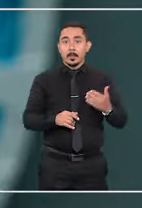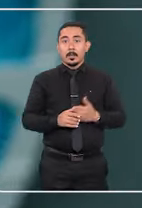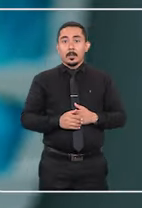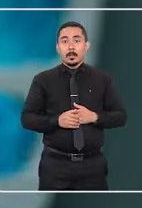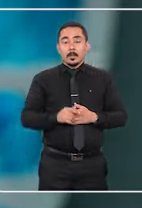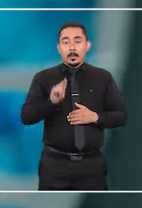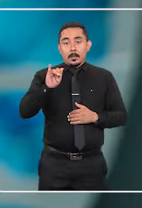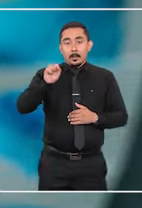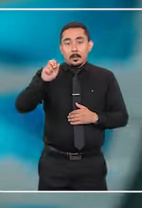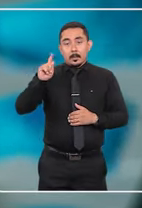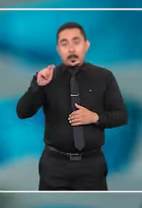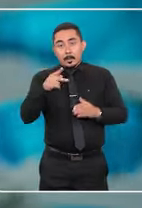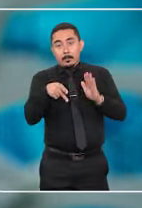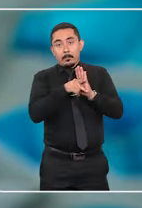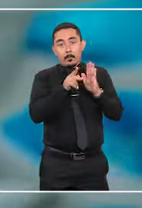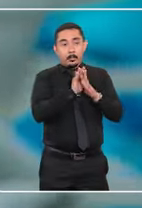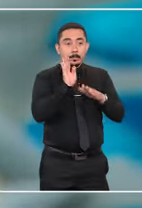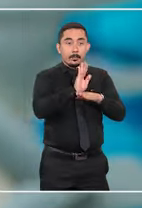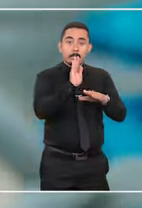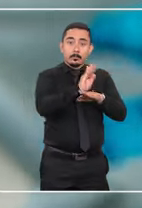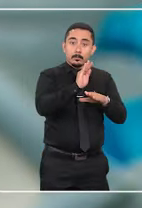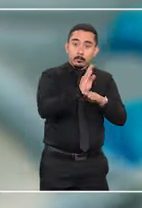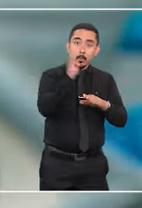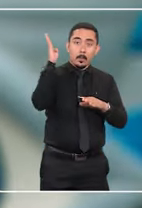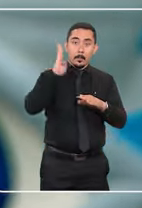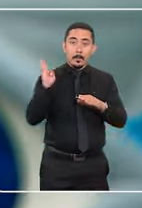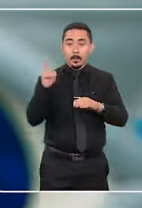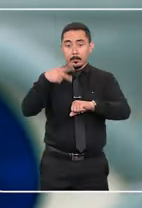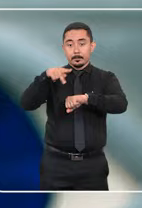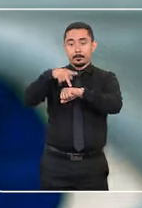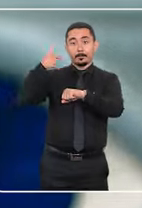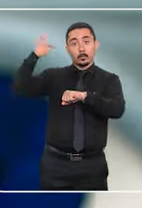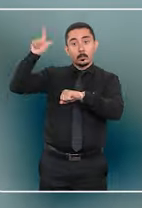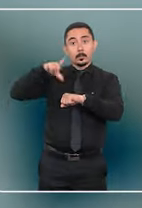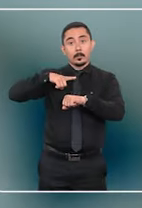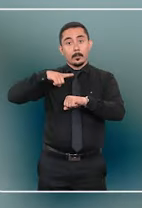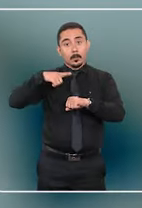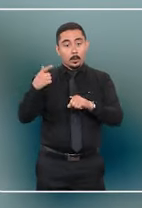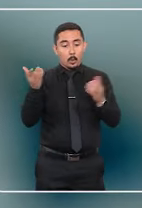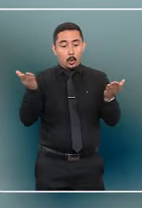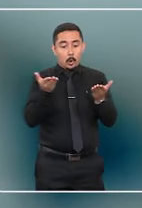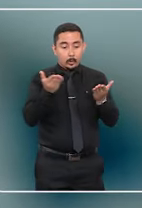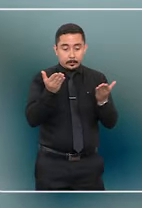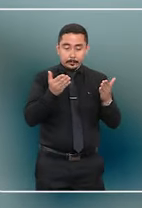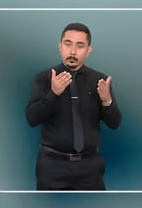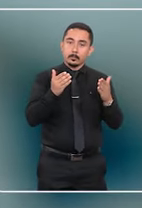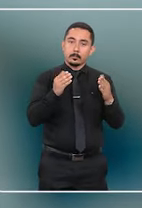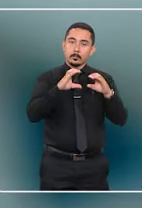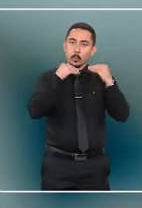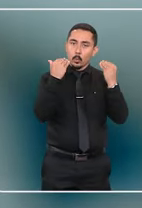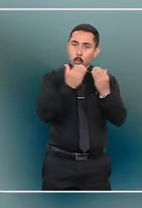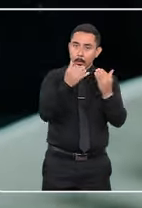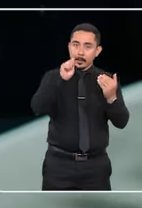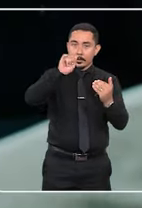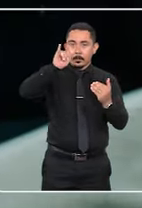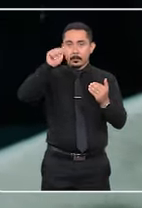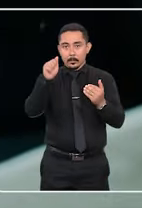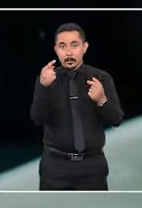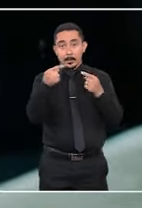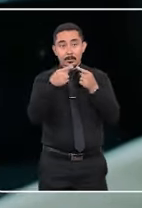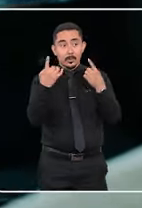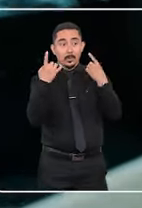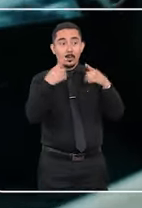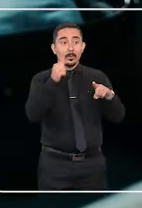Furquim, diretora do GAMBI, Grupo de Apoio a Mulheres Brasileiras no Exterior, alerta que hoje a convenção de AIA é